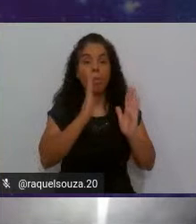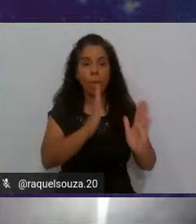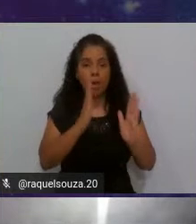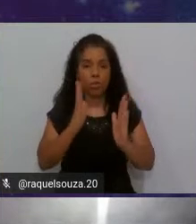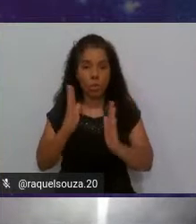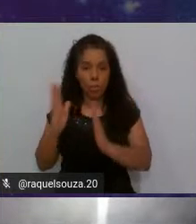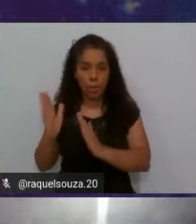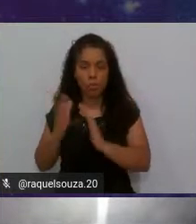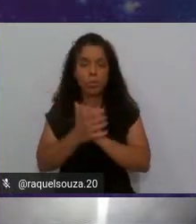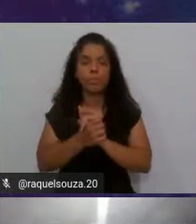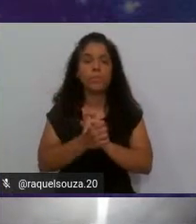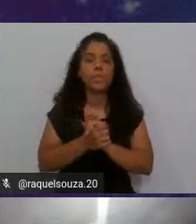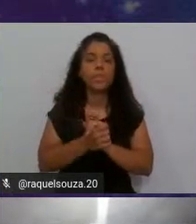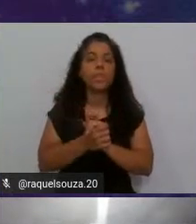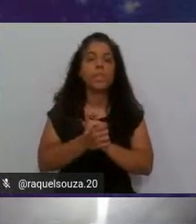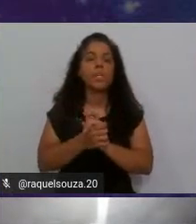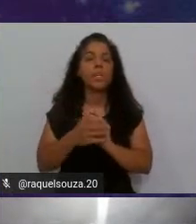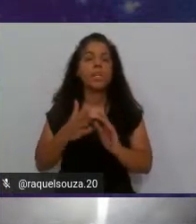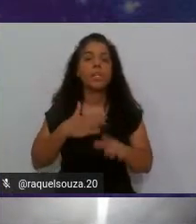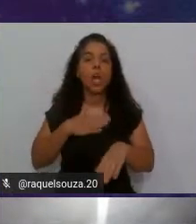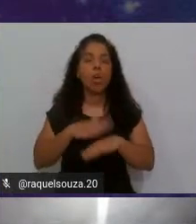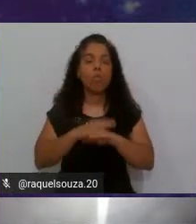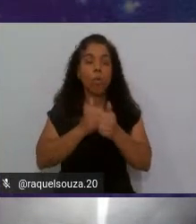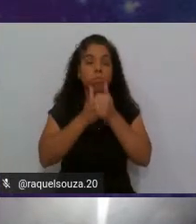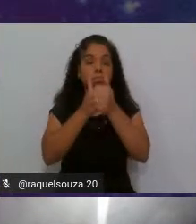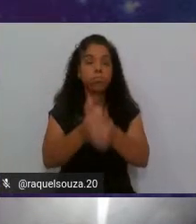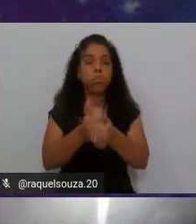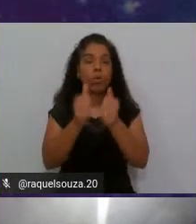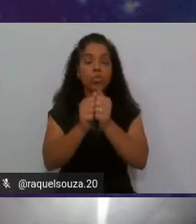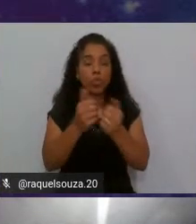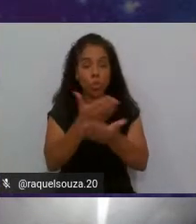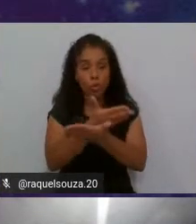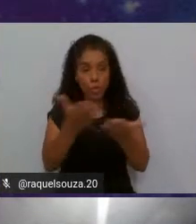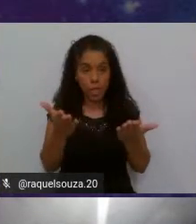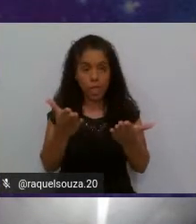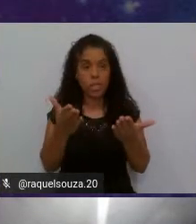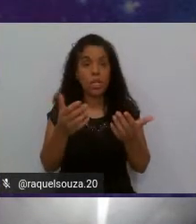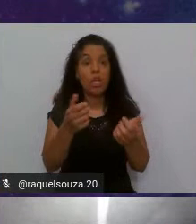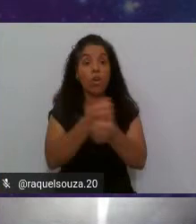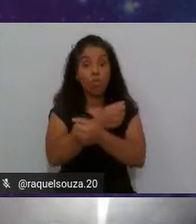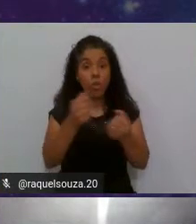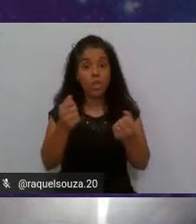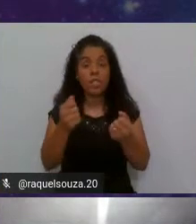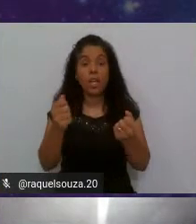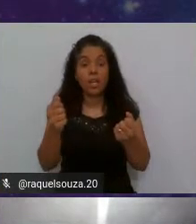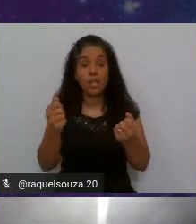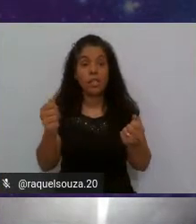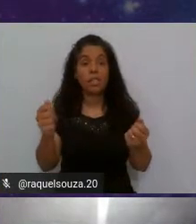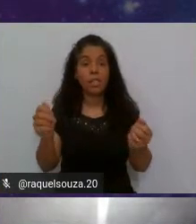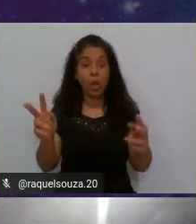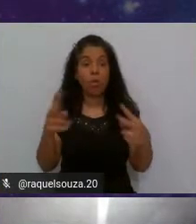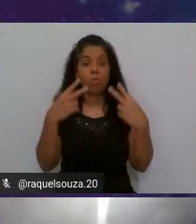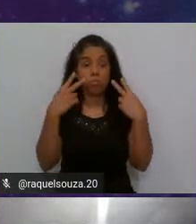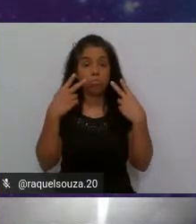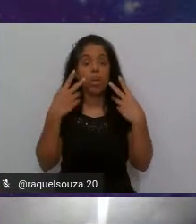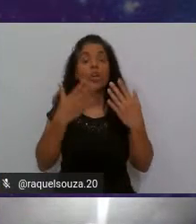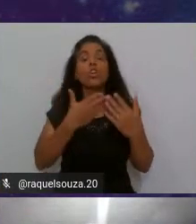e eu vou acompanhar com vocês vocês que estão aí no chat aí